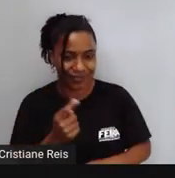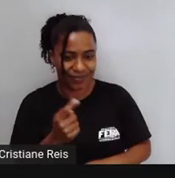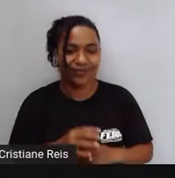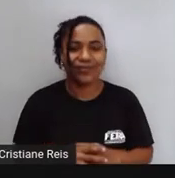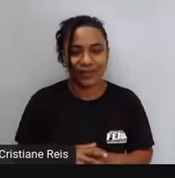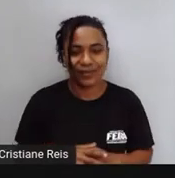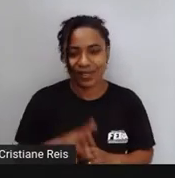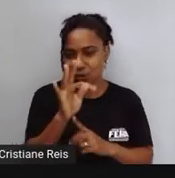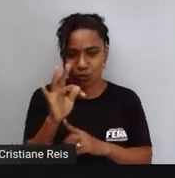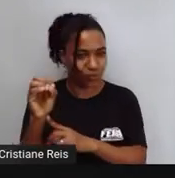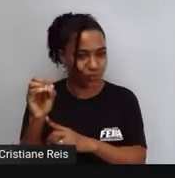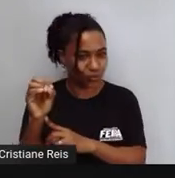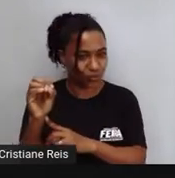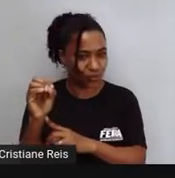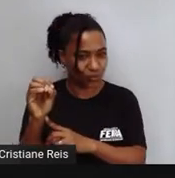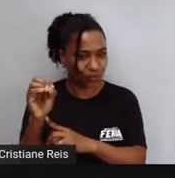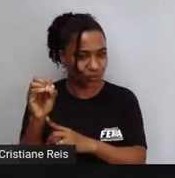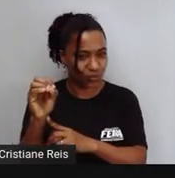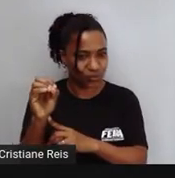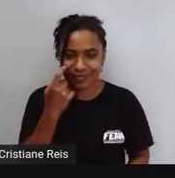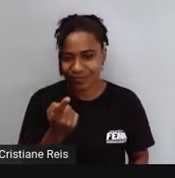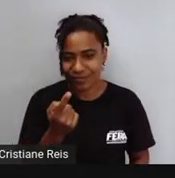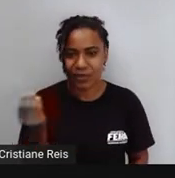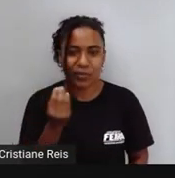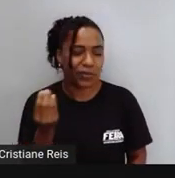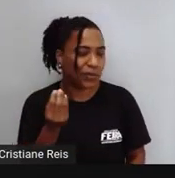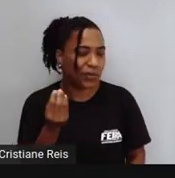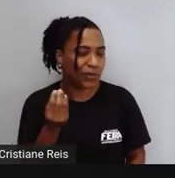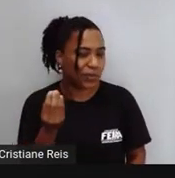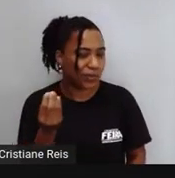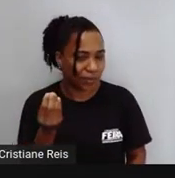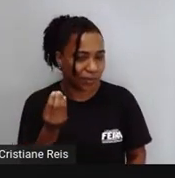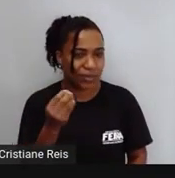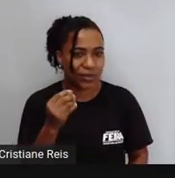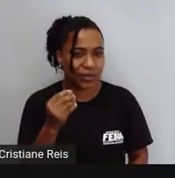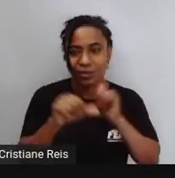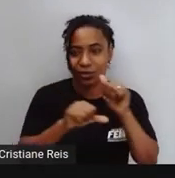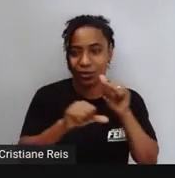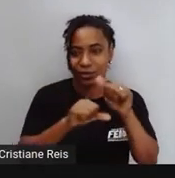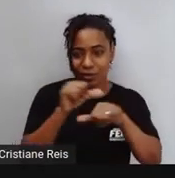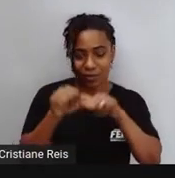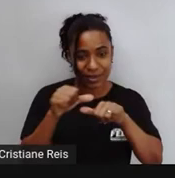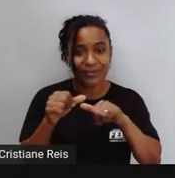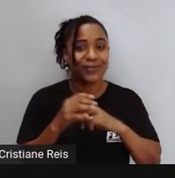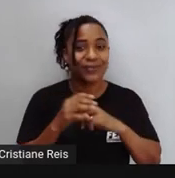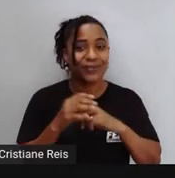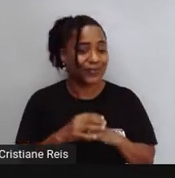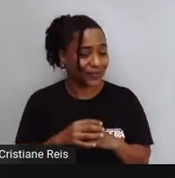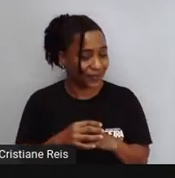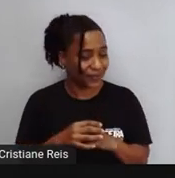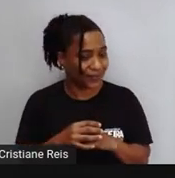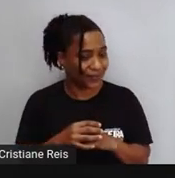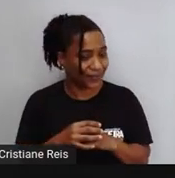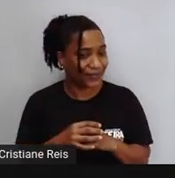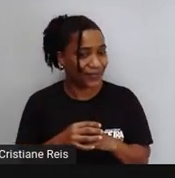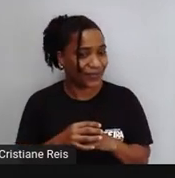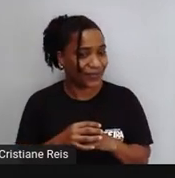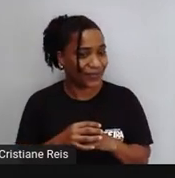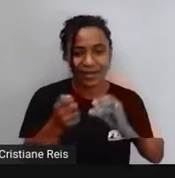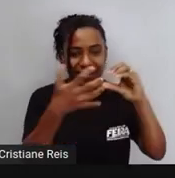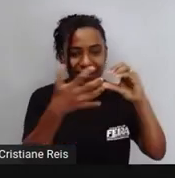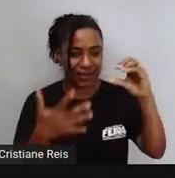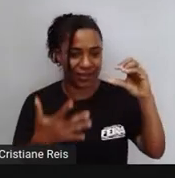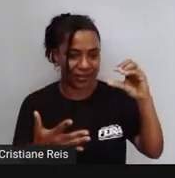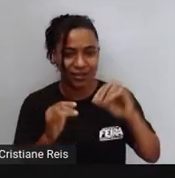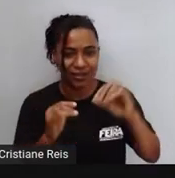E como seria então A aplicação do gerúndio? O gerúndio é caracterizado Pela terminação